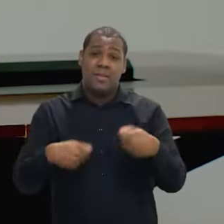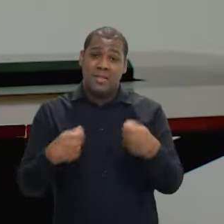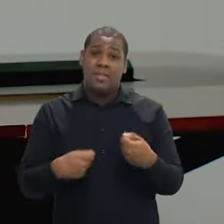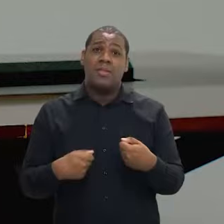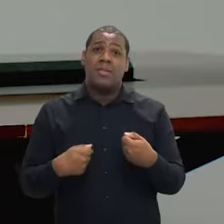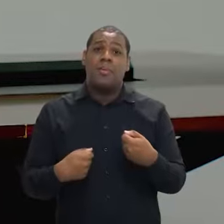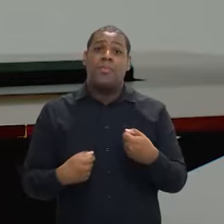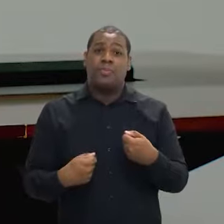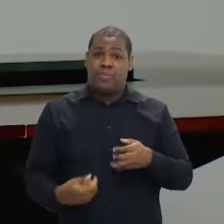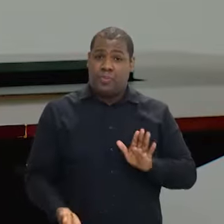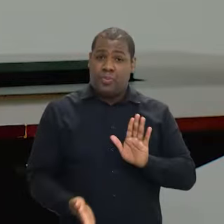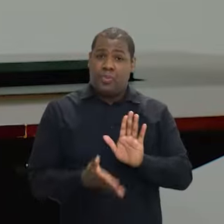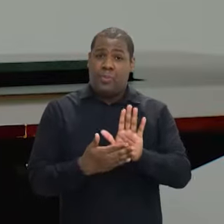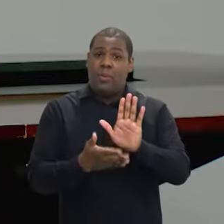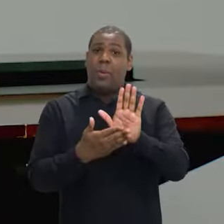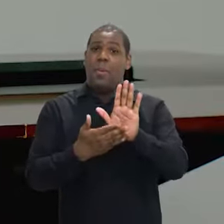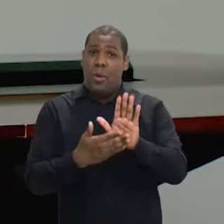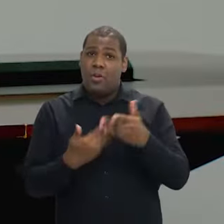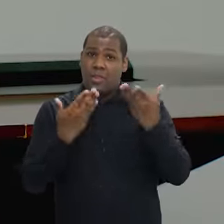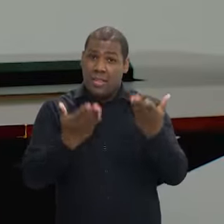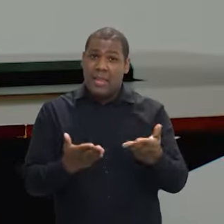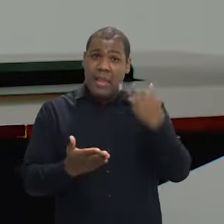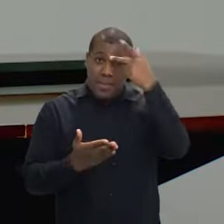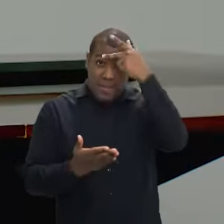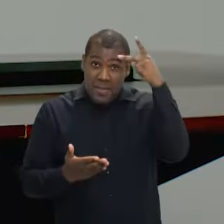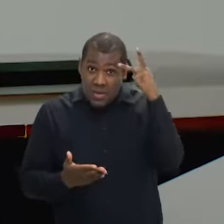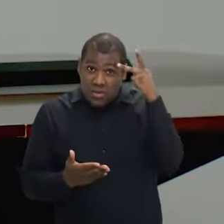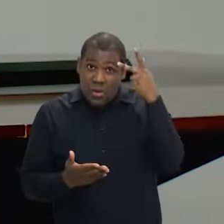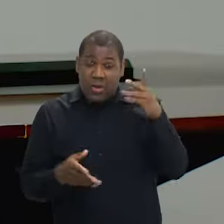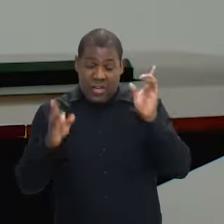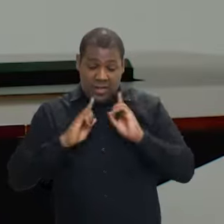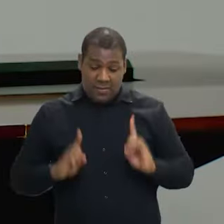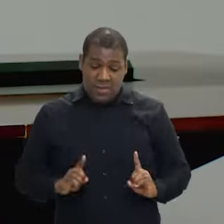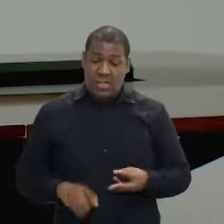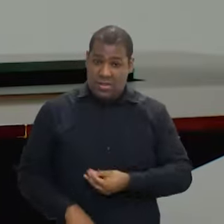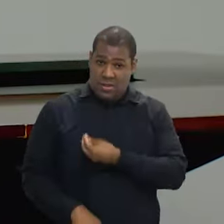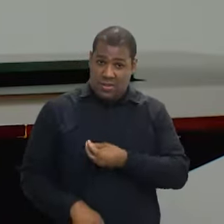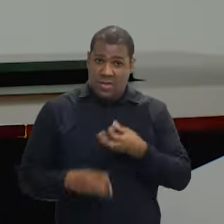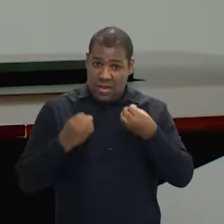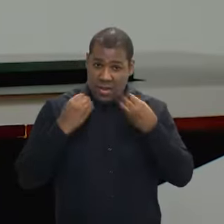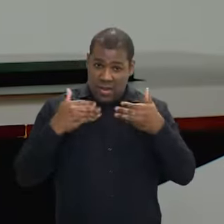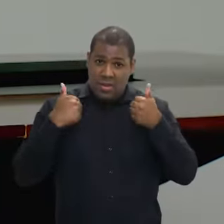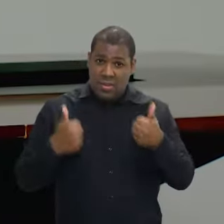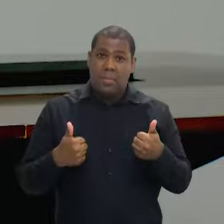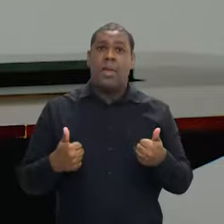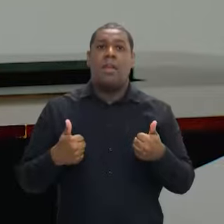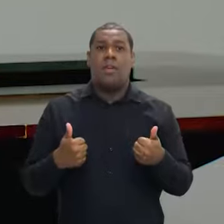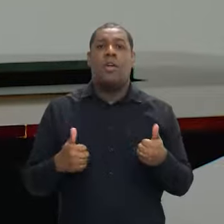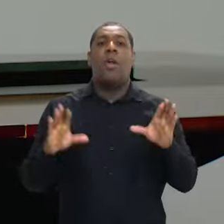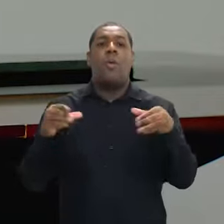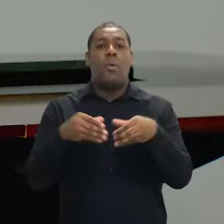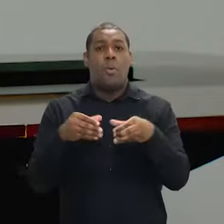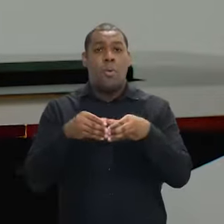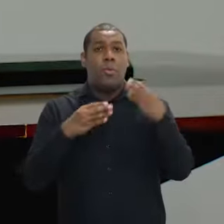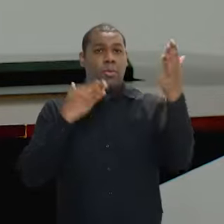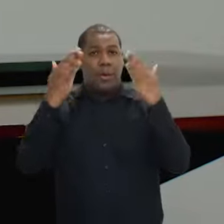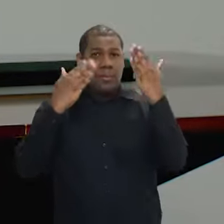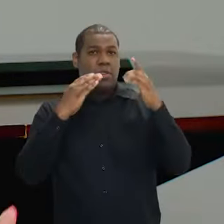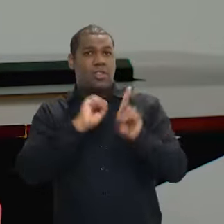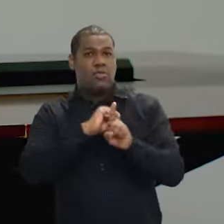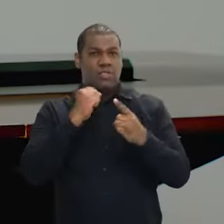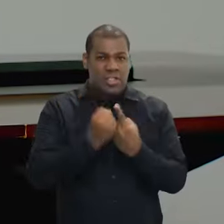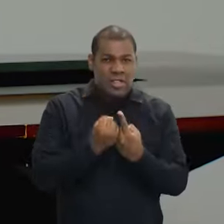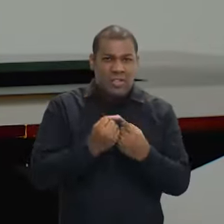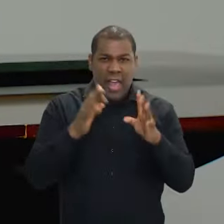condições para aquela pessoa efetivamente viver melhor. Então, a avaliação biopsicossocial, ela não olha só para o